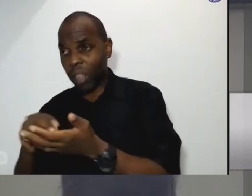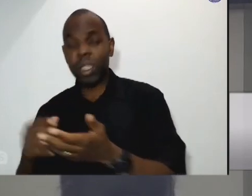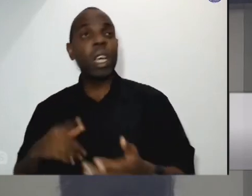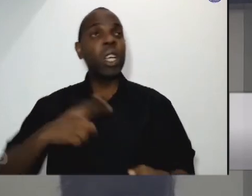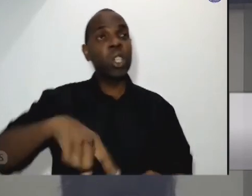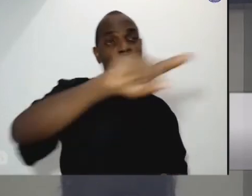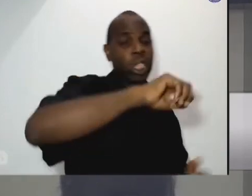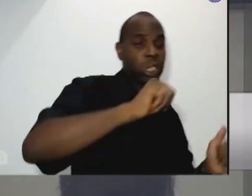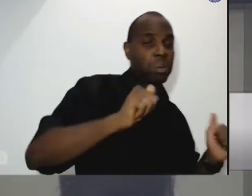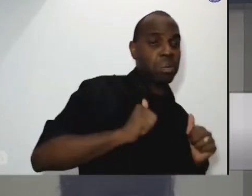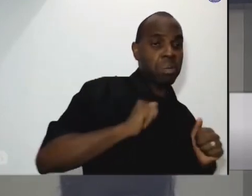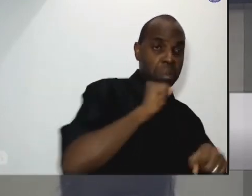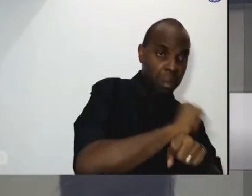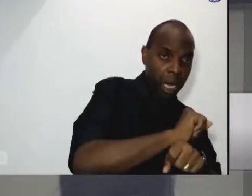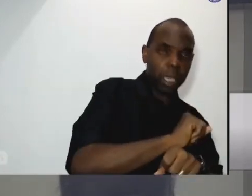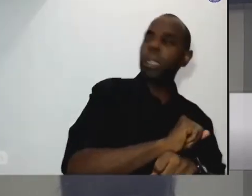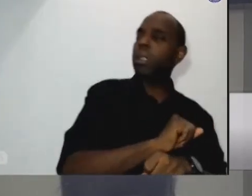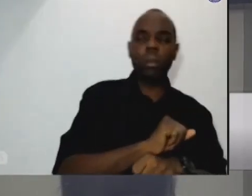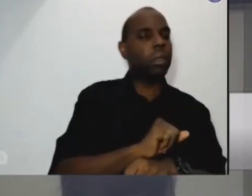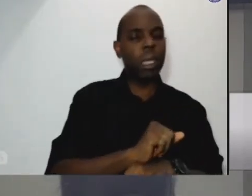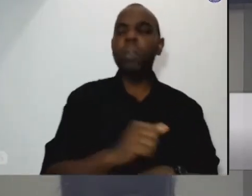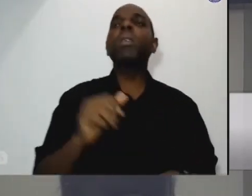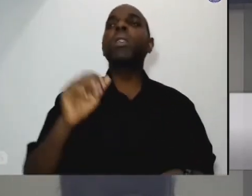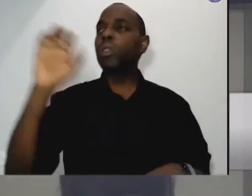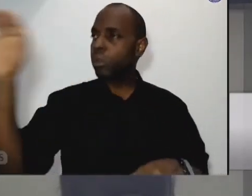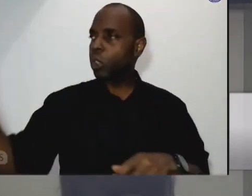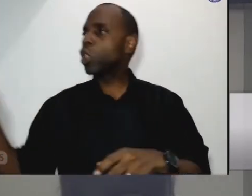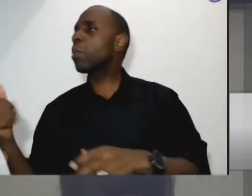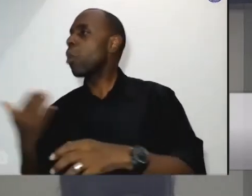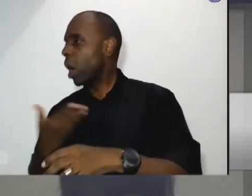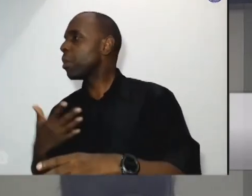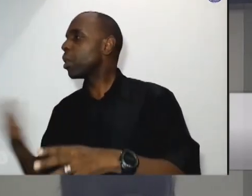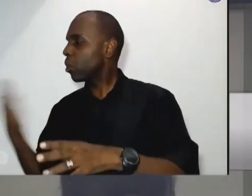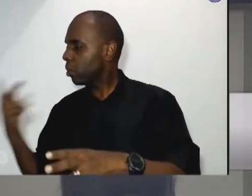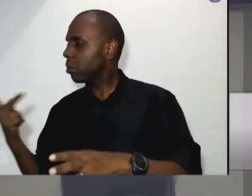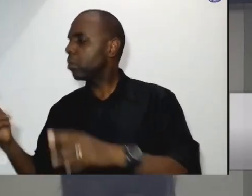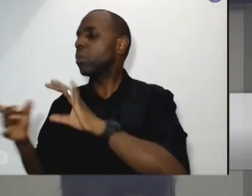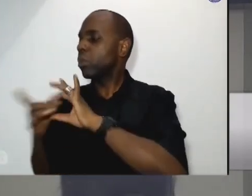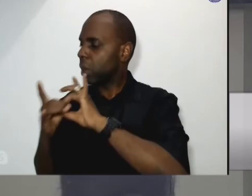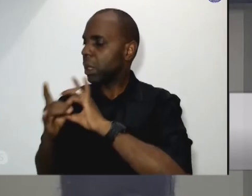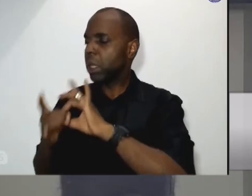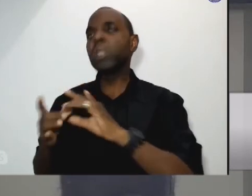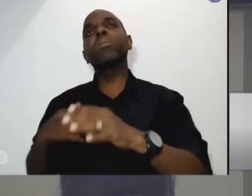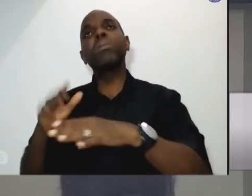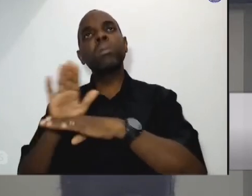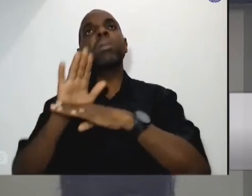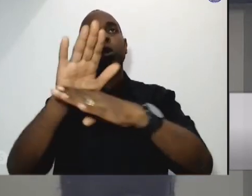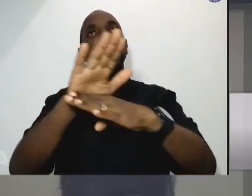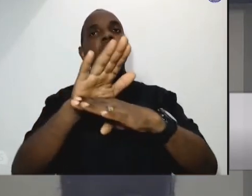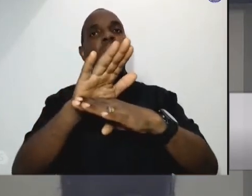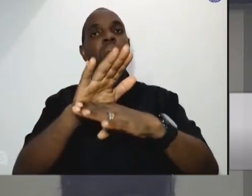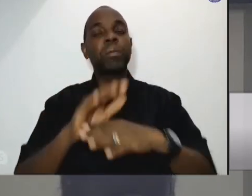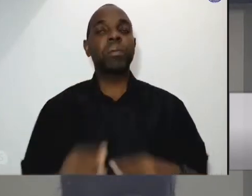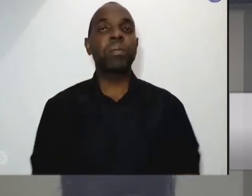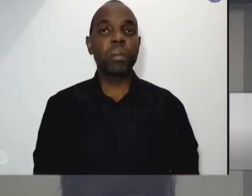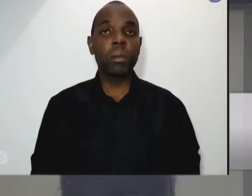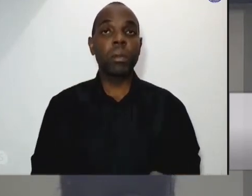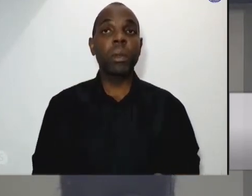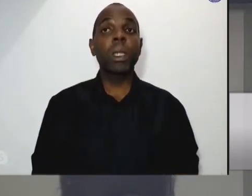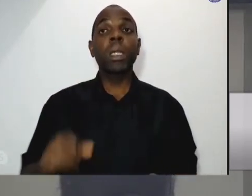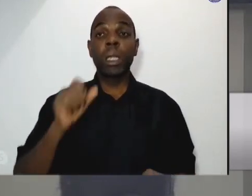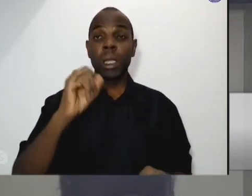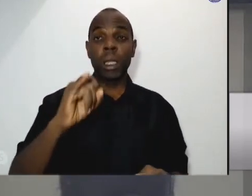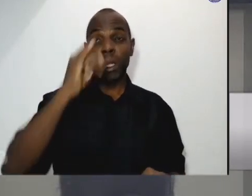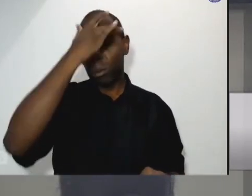olhar para o próximo chamar um amigo e a gente conseguir se unir que a gente consegue mudar e aí aquele que não tem tempo lembra lá no